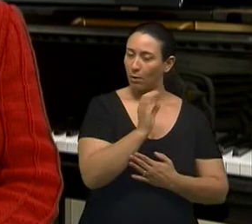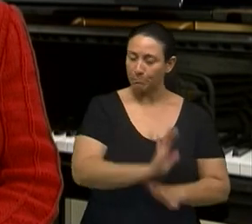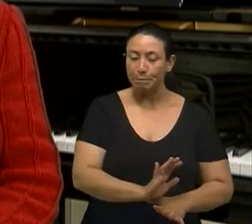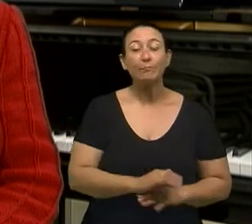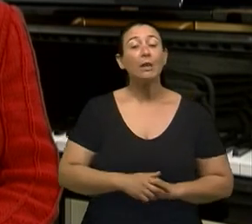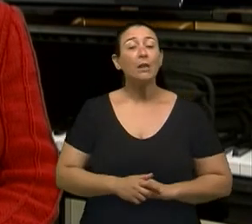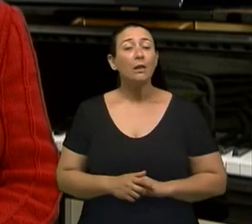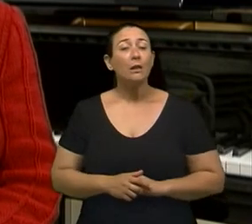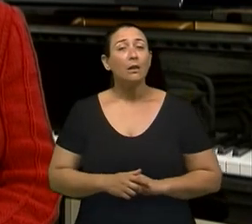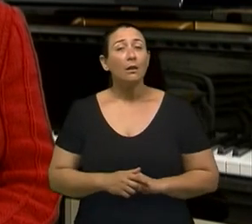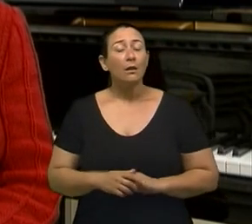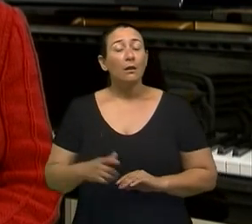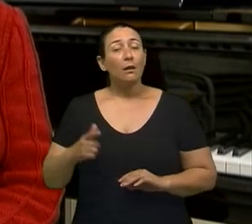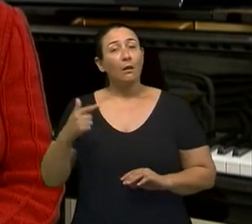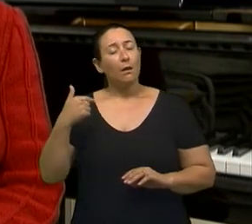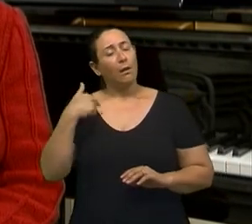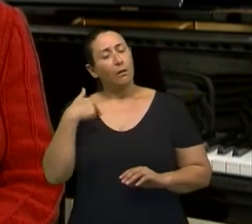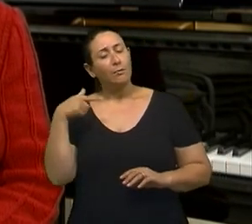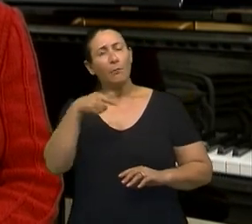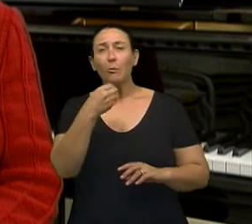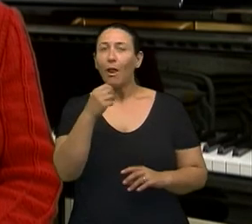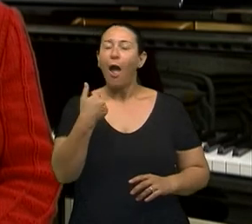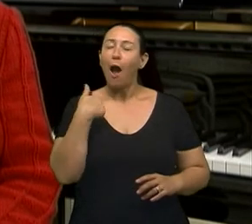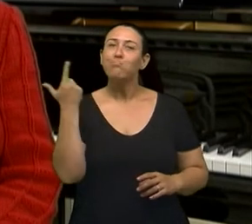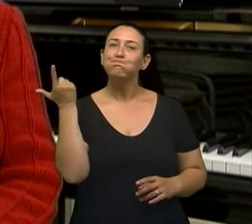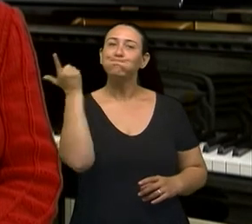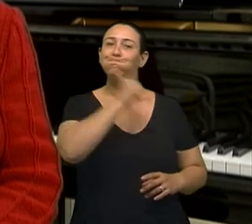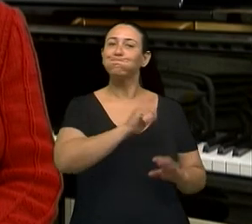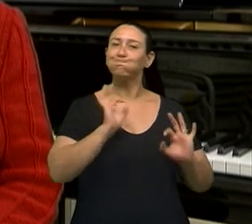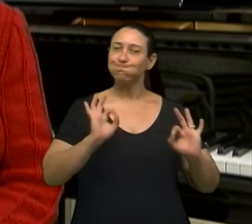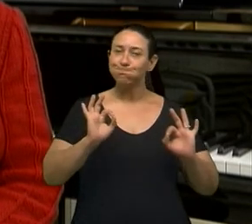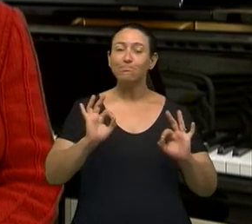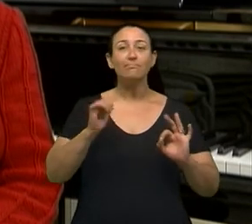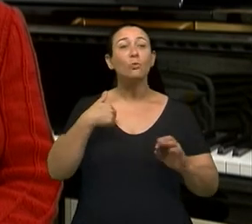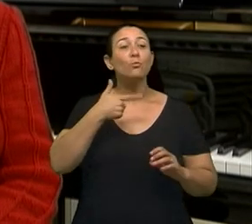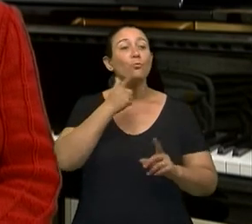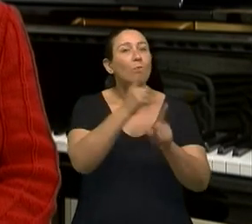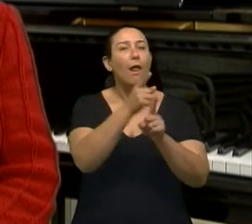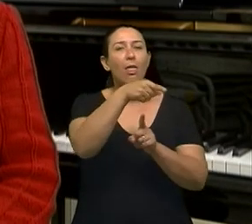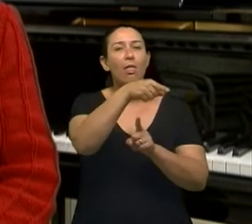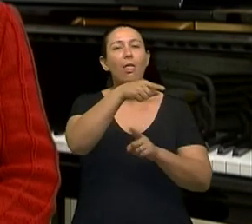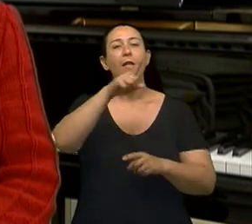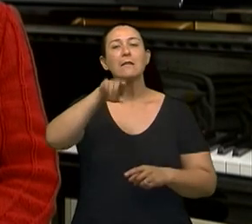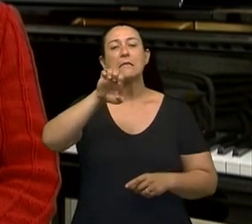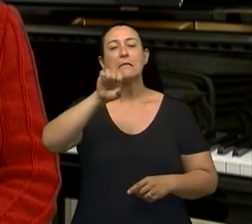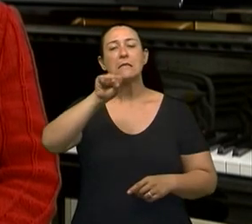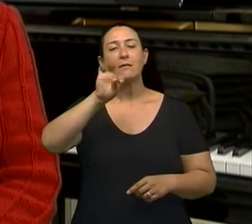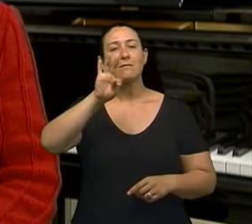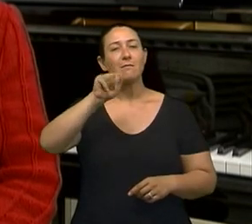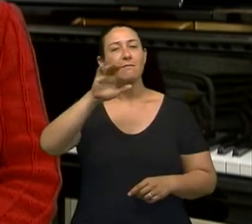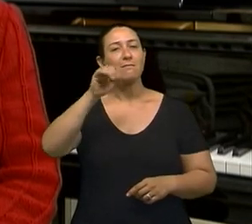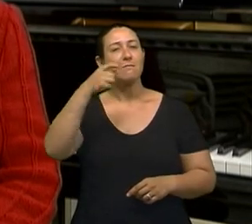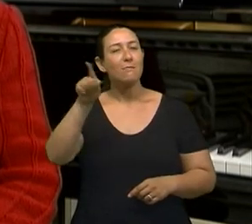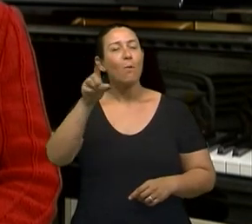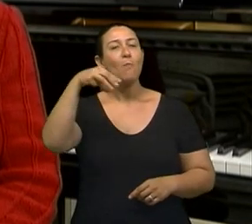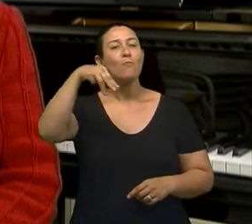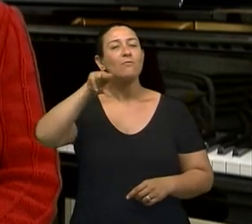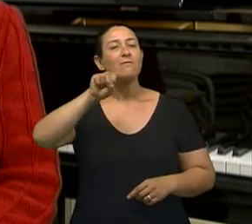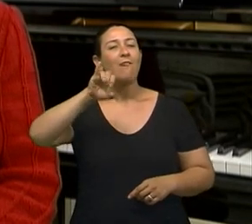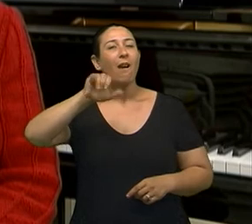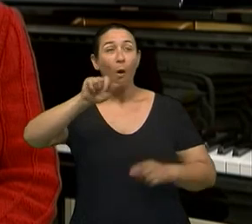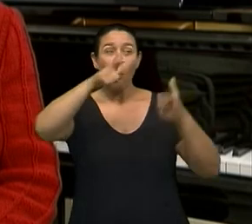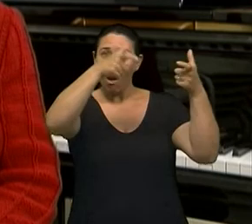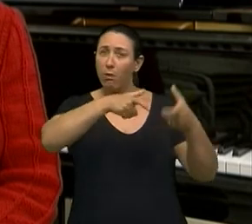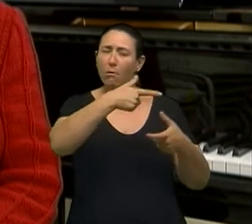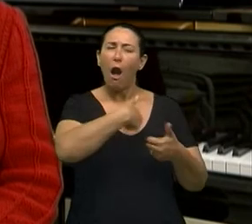realizar esse sonho, porque aí eu encontrei a Estação Musical. Eu digo, agora que eu vou tocar o piano, eu vou realizar o meu sonho,